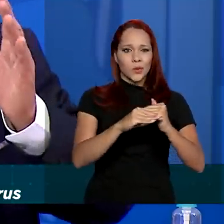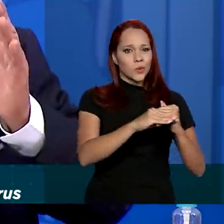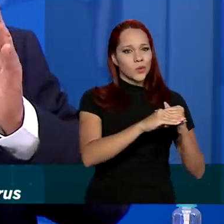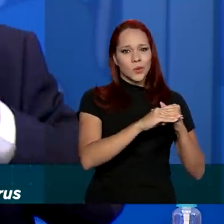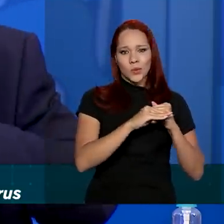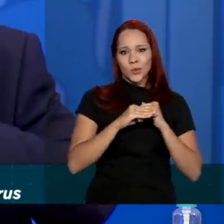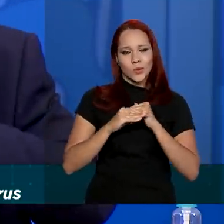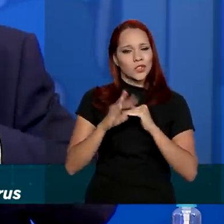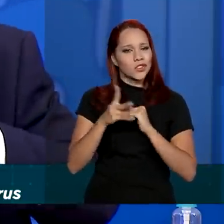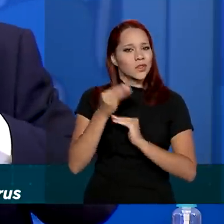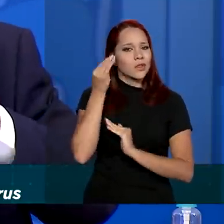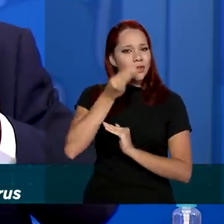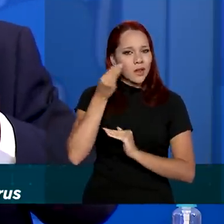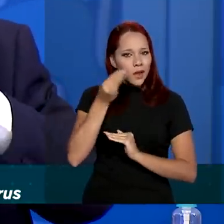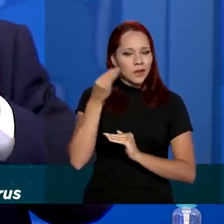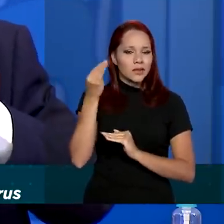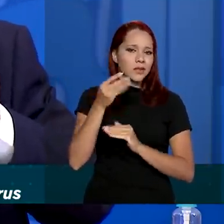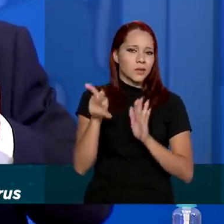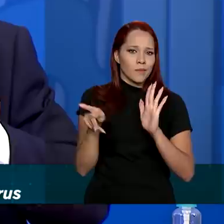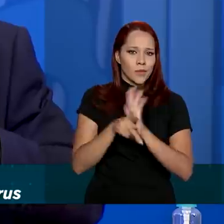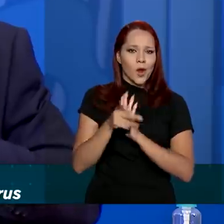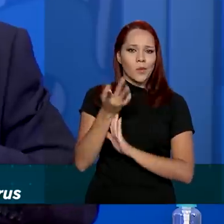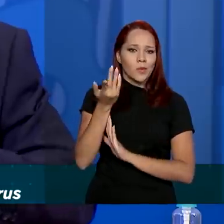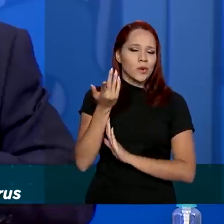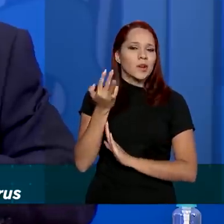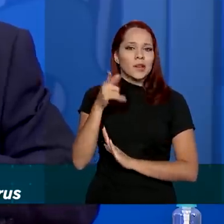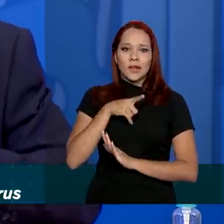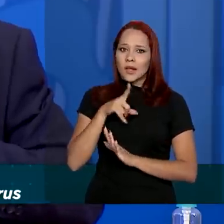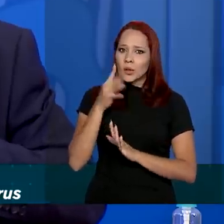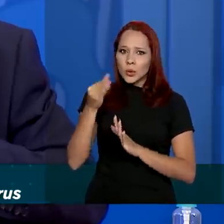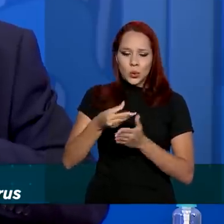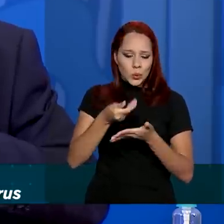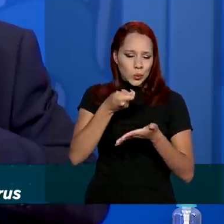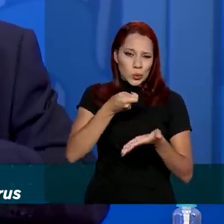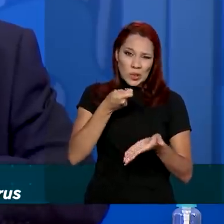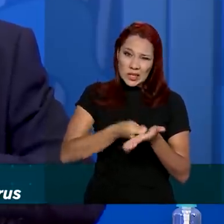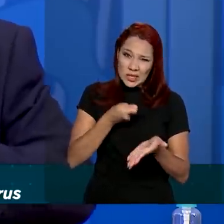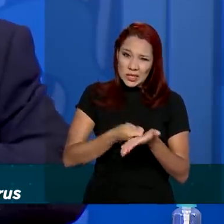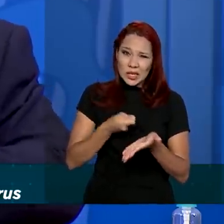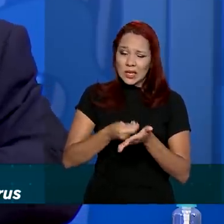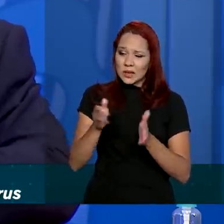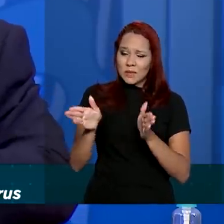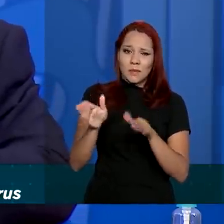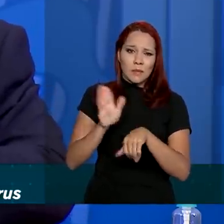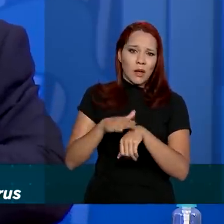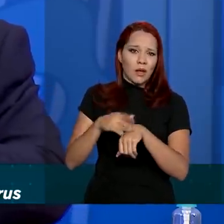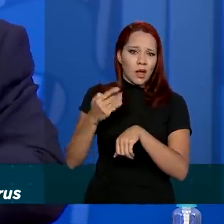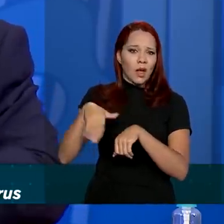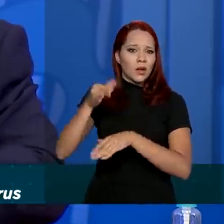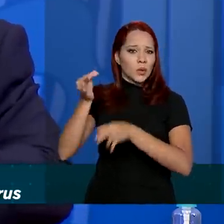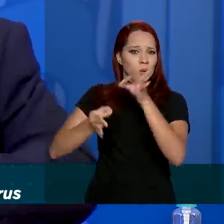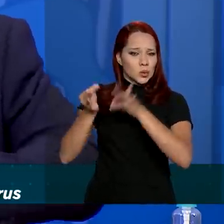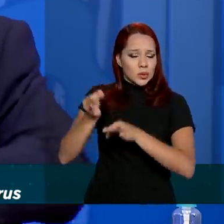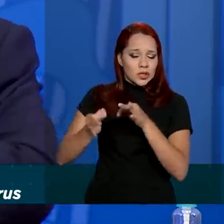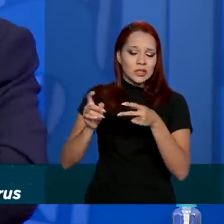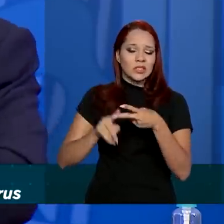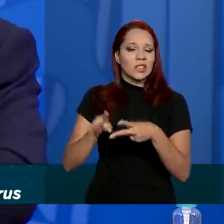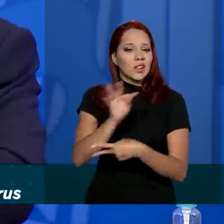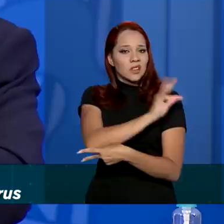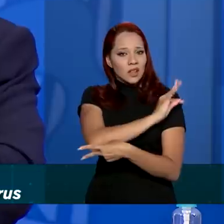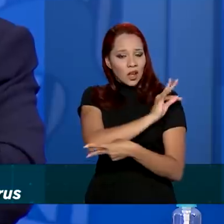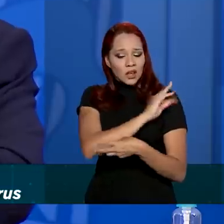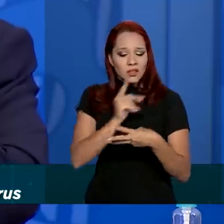esses protocolos e testes clínicos, existe toda uma exigência jurídica, uma exigência técnica, uma